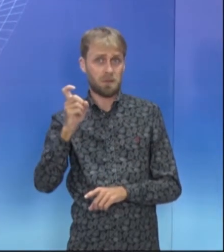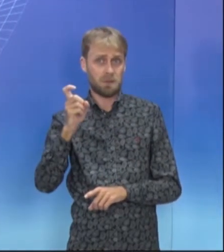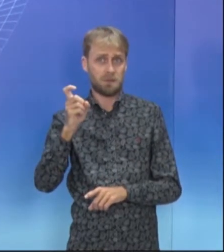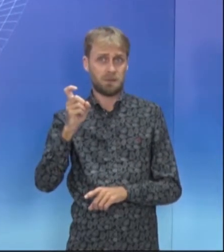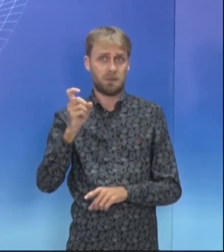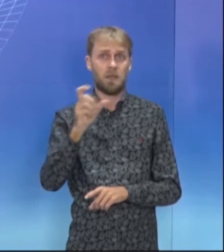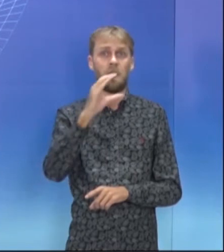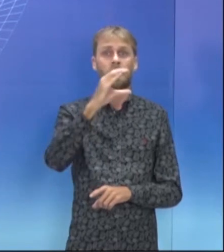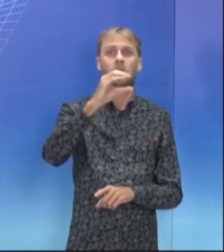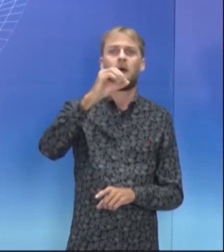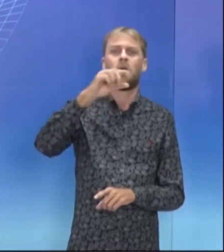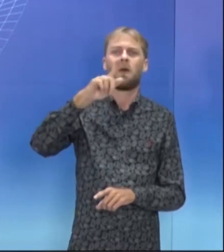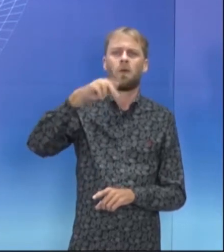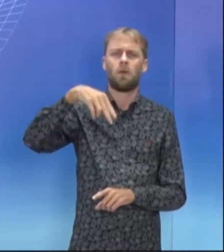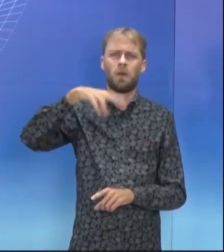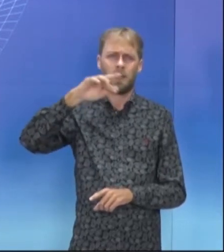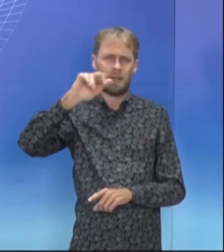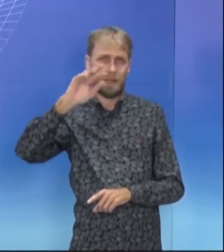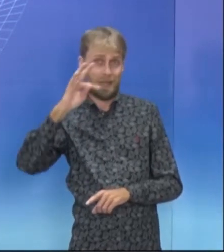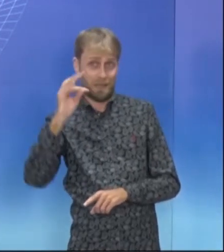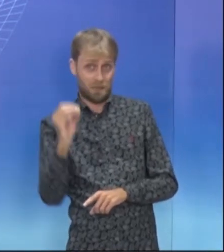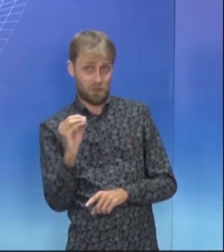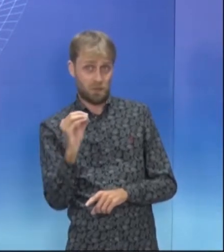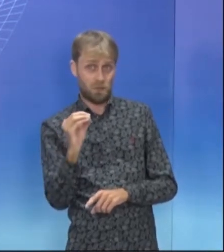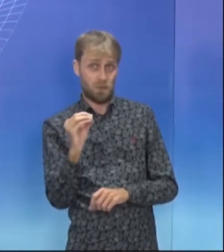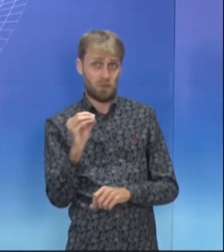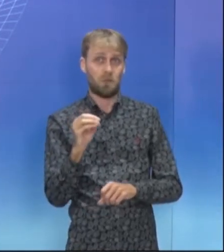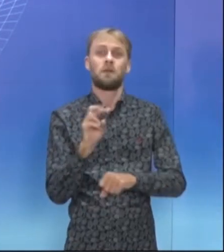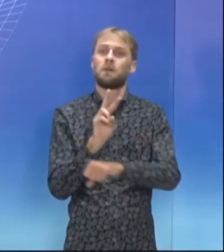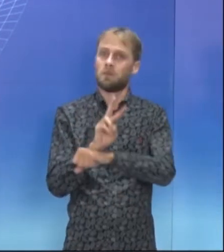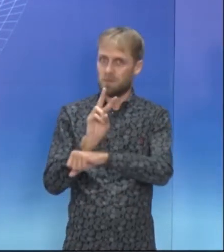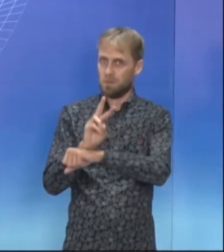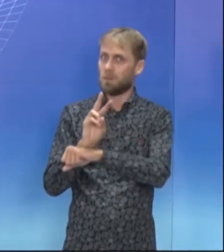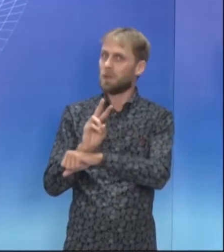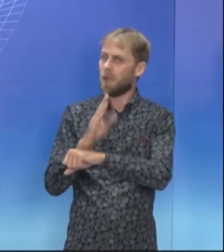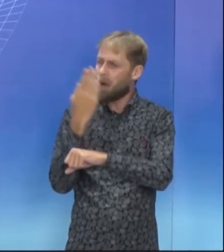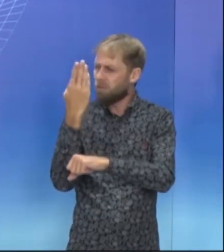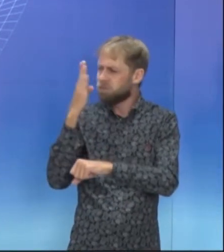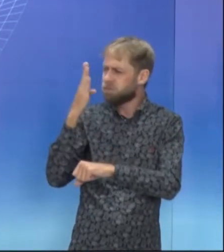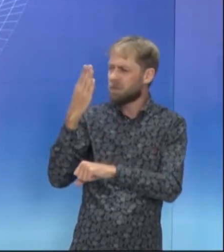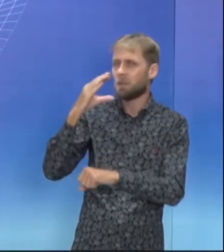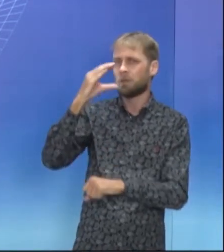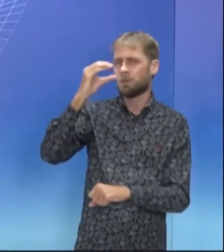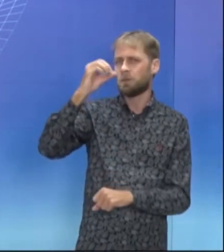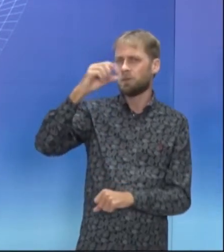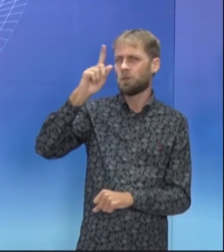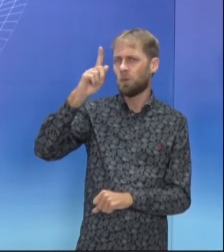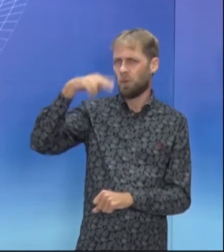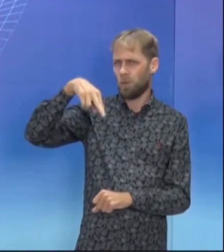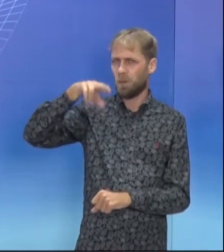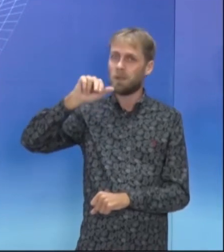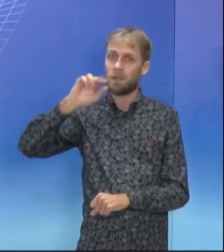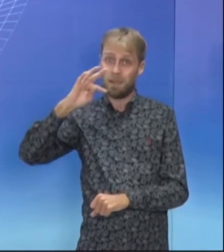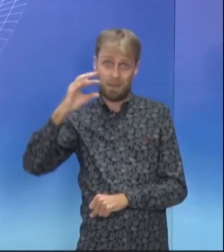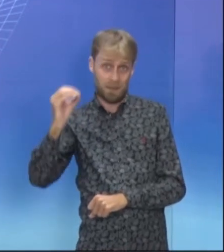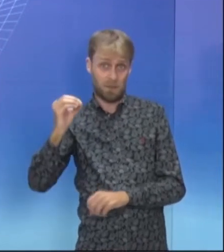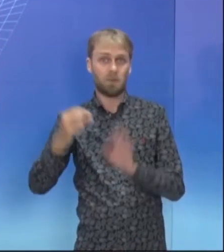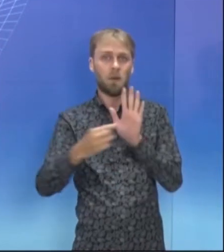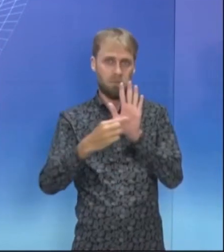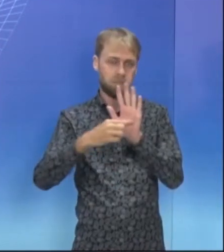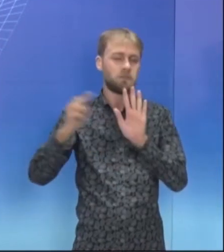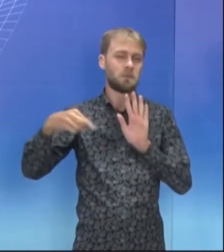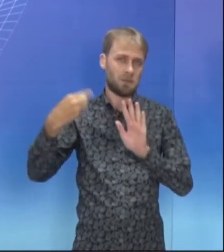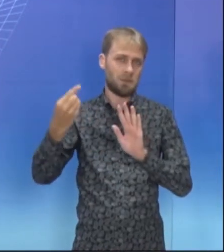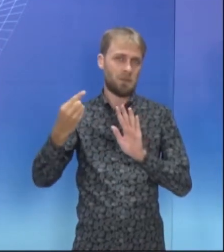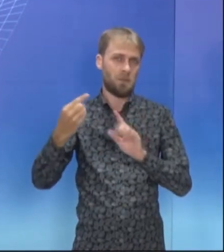verdadeiras. Mas você tem que ter muito cuidado com falsos cognatas, que em outra oportunidade nós vamos mostrar um pouco aqui também. No